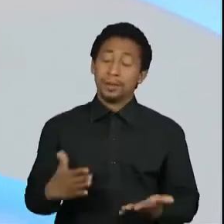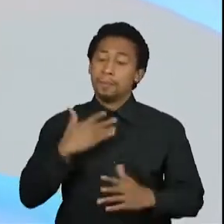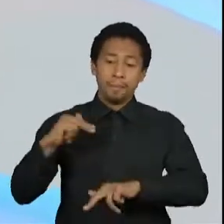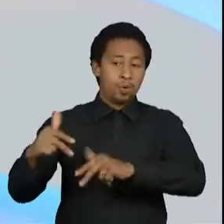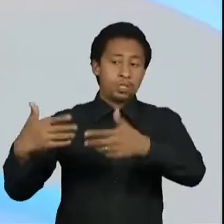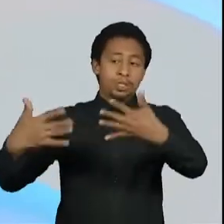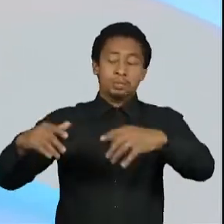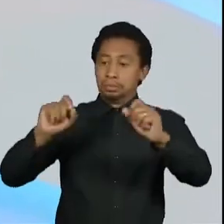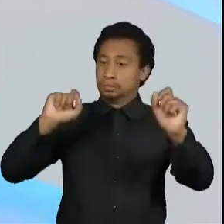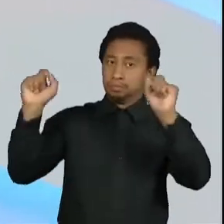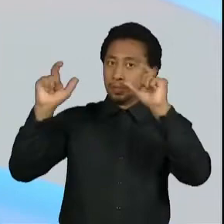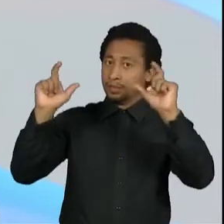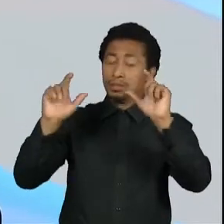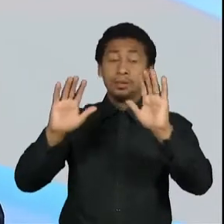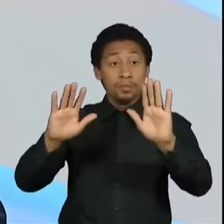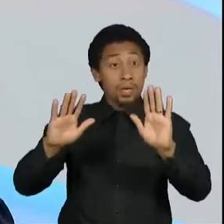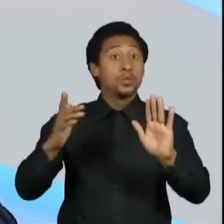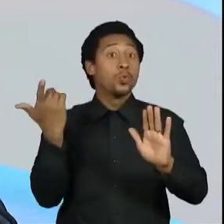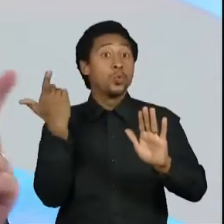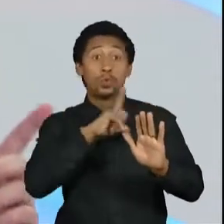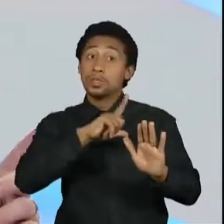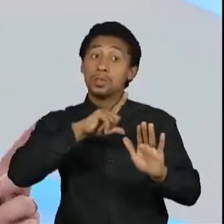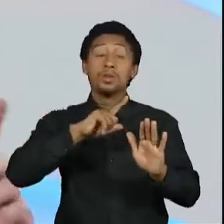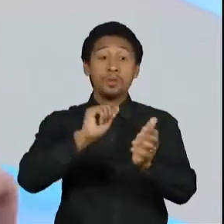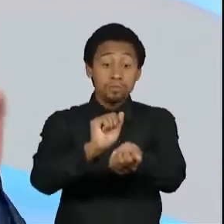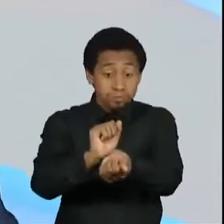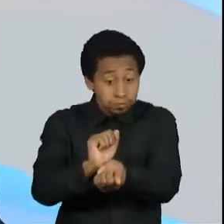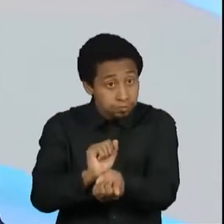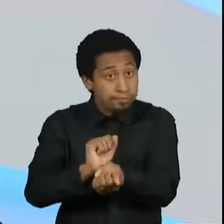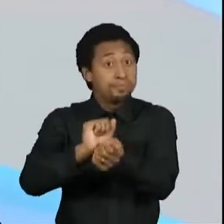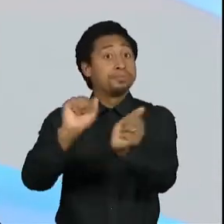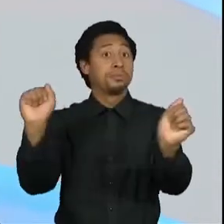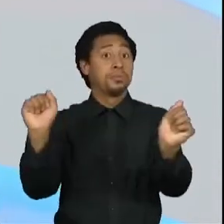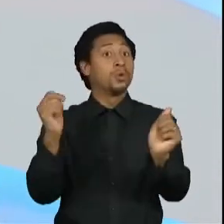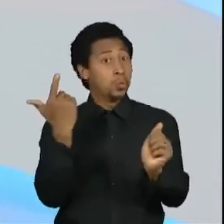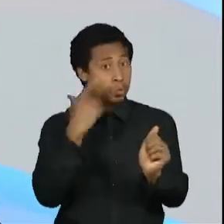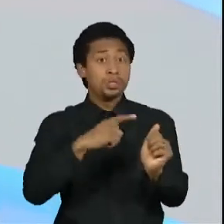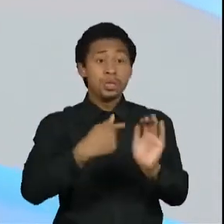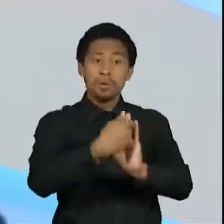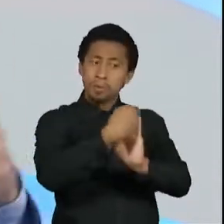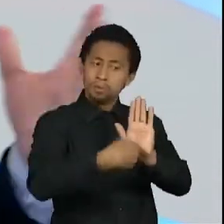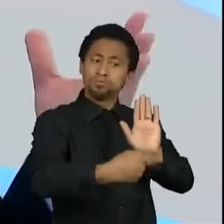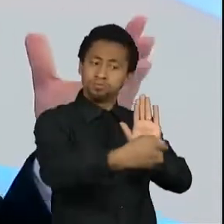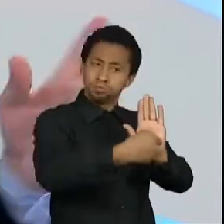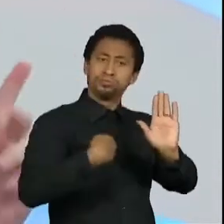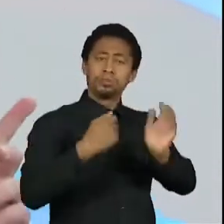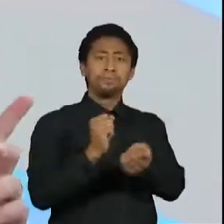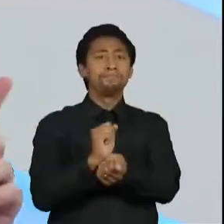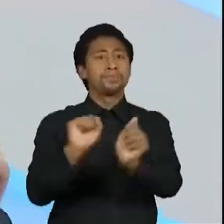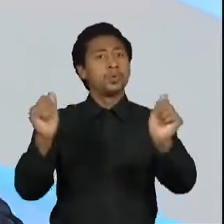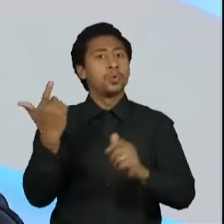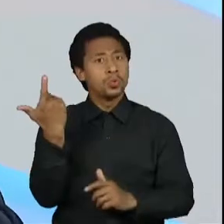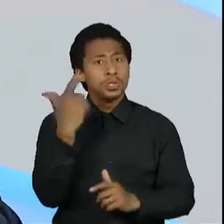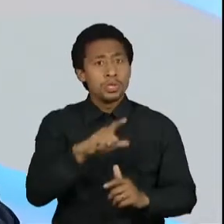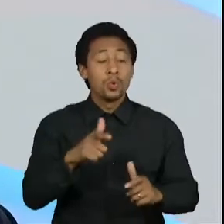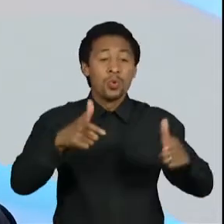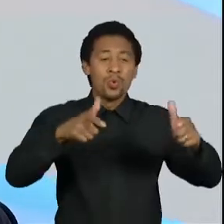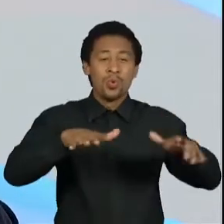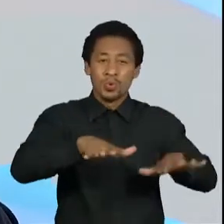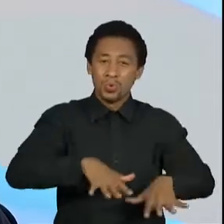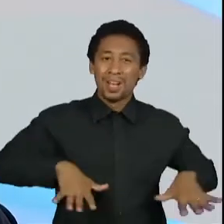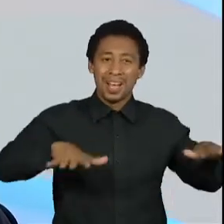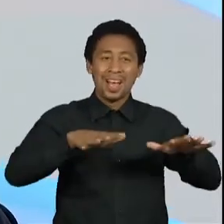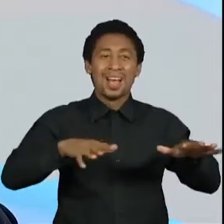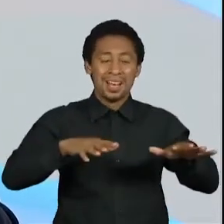foi capaz de gerar o abolicionismo. O Ocidente gerou os fenómenos totalitários. O Holocausto também foi capaz de